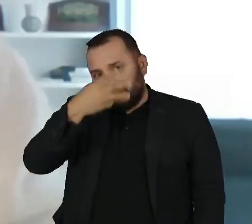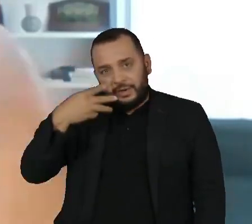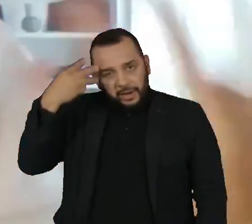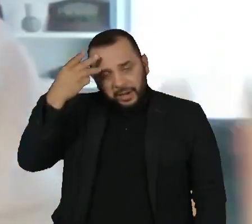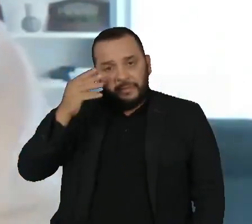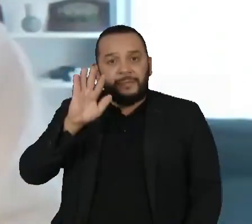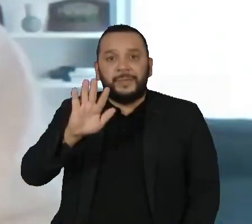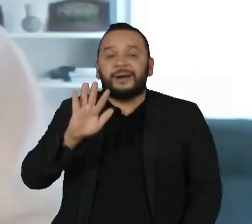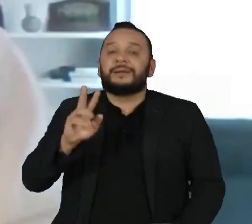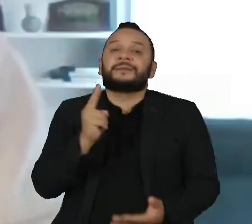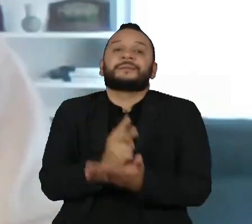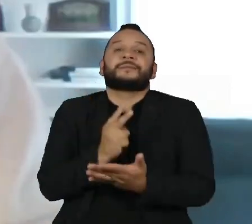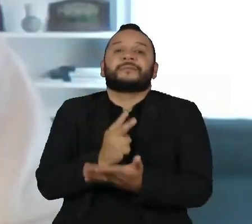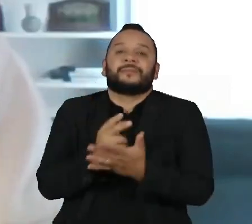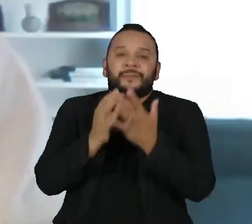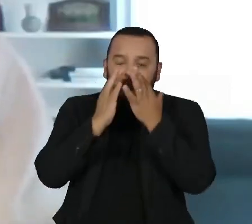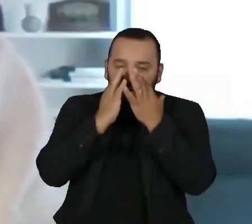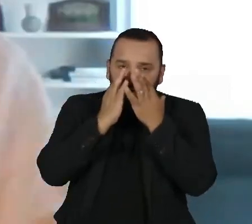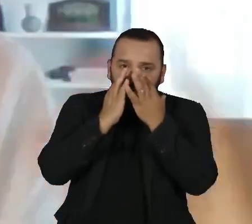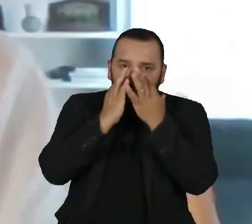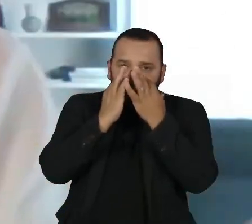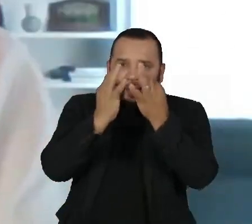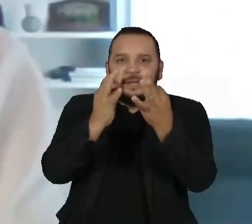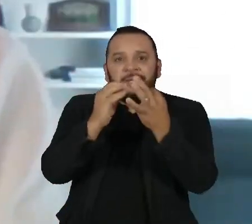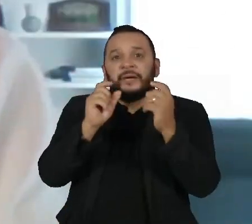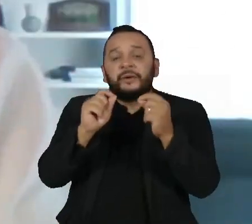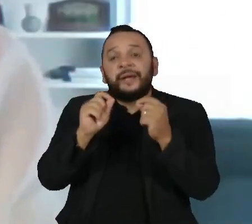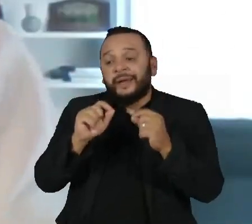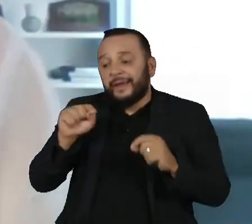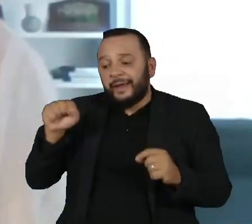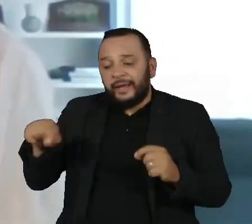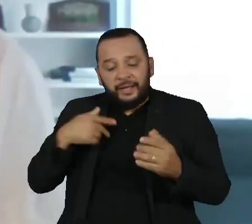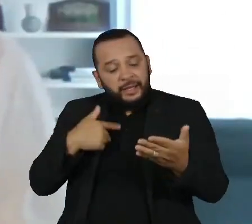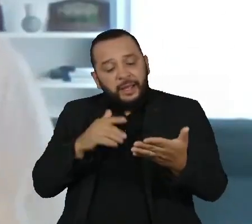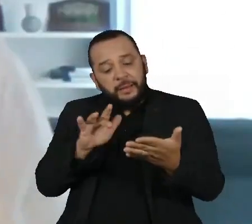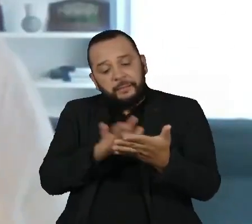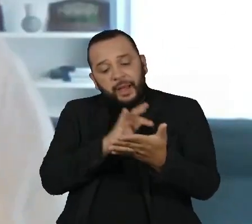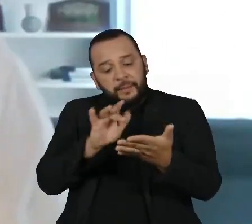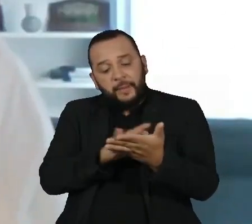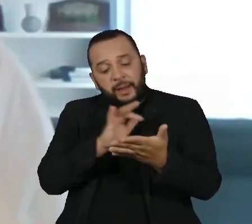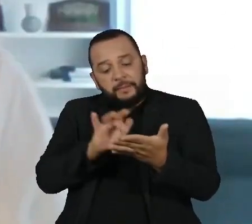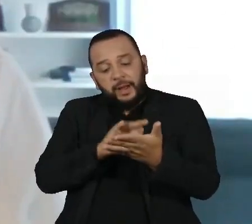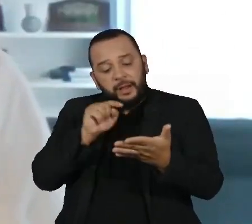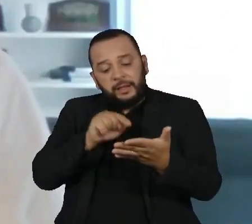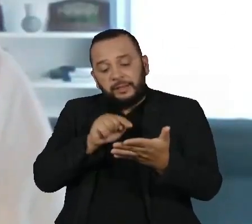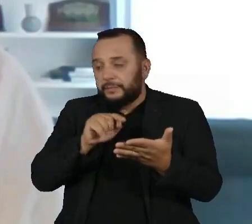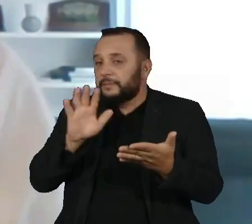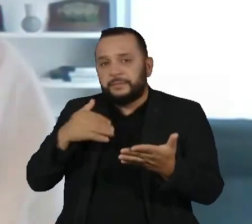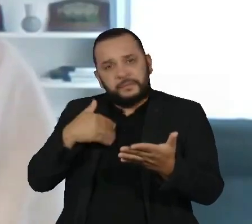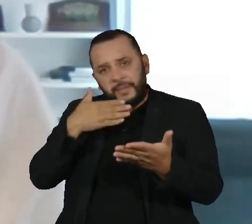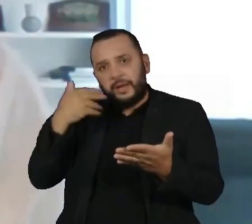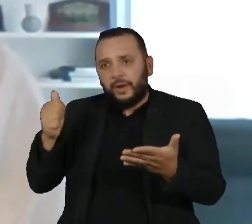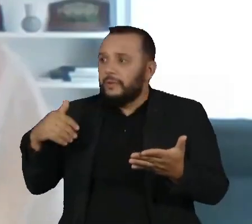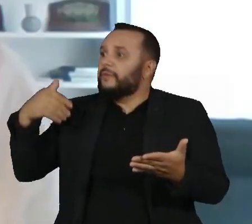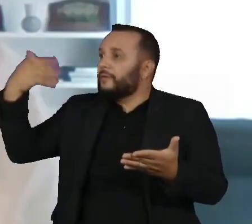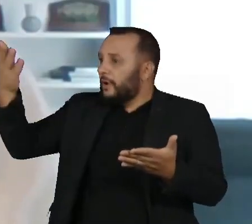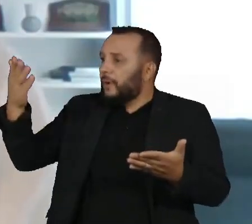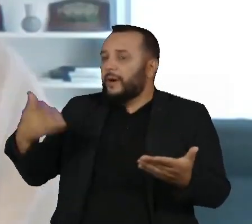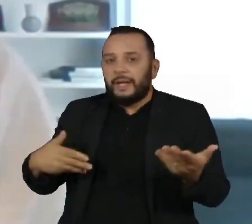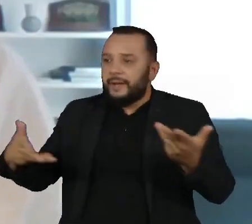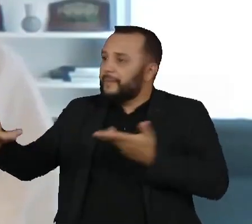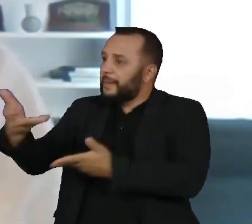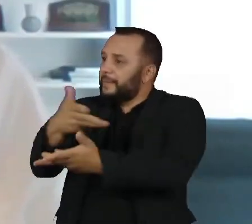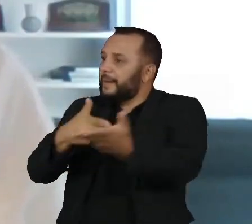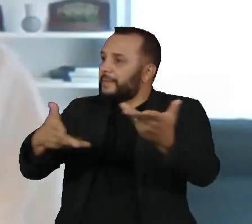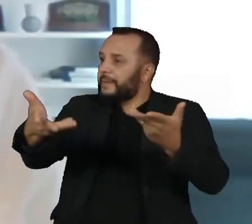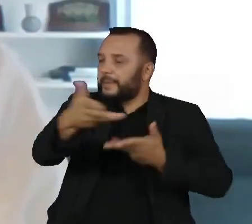sempre se atentando a esse ambiente que circunda essa criança e que deve também ser enriquecedor do